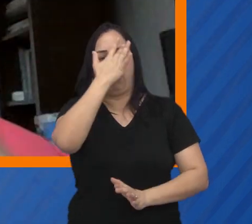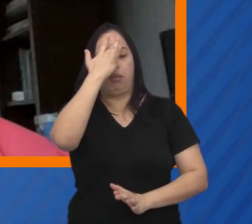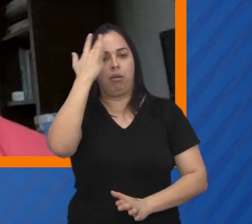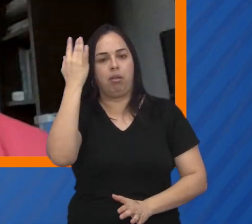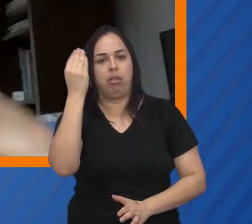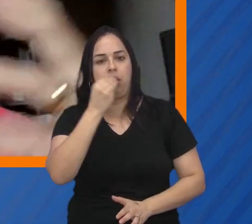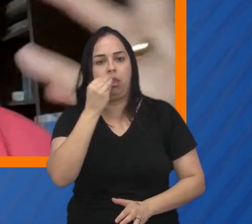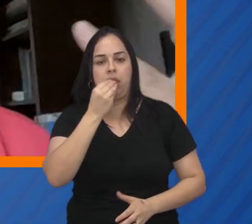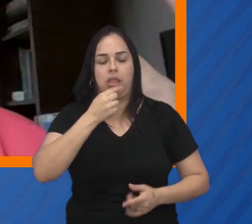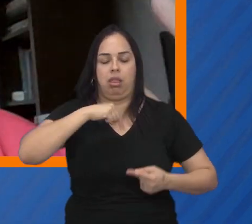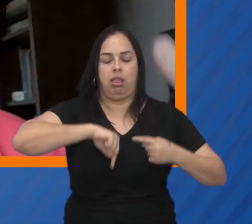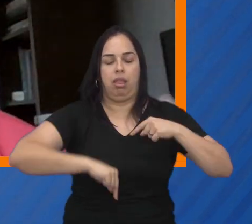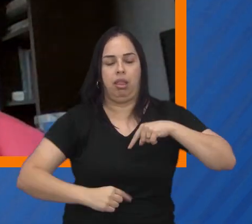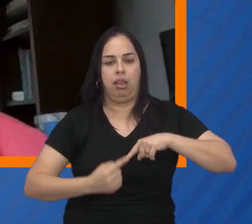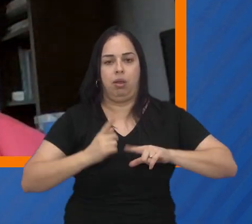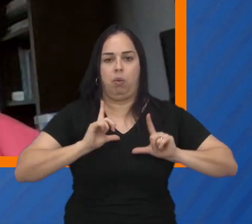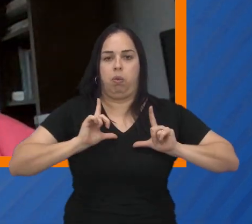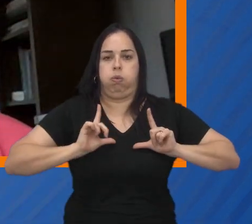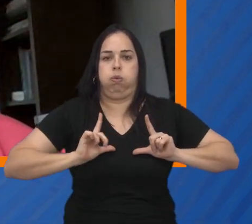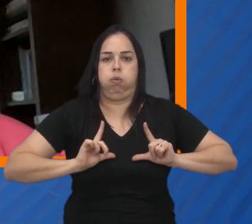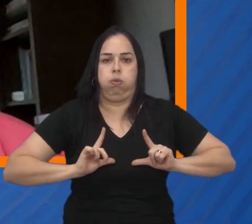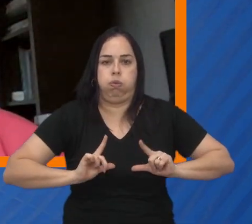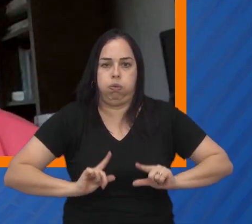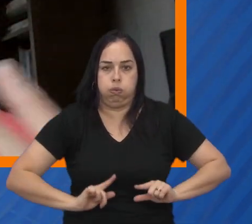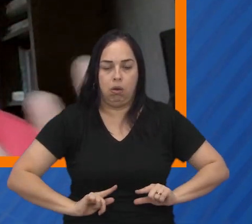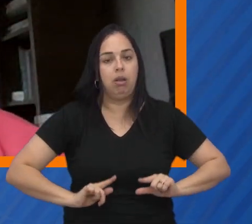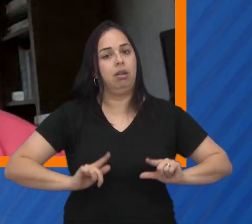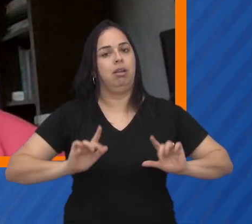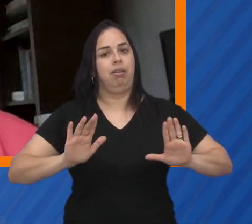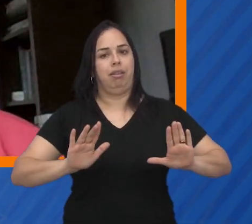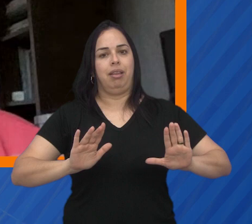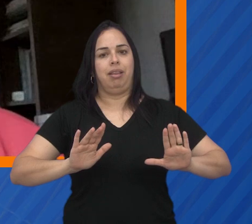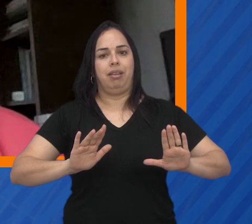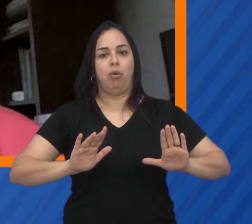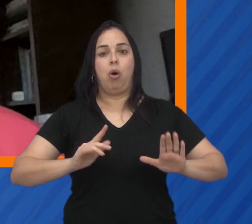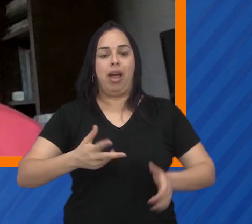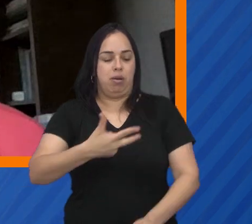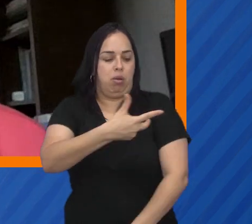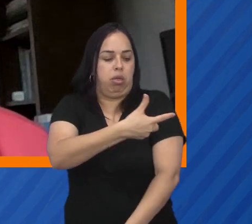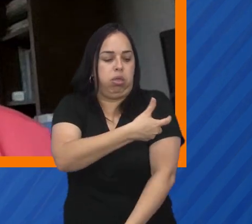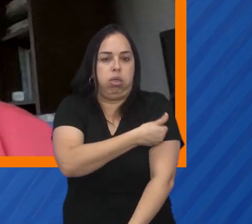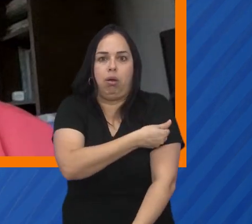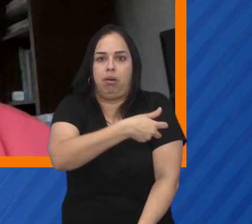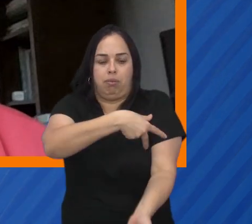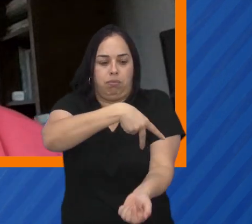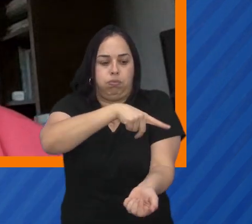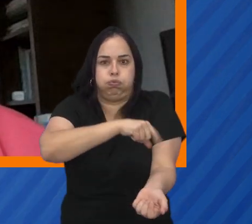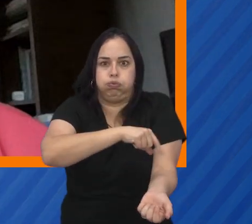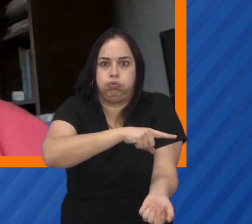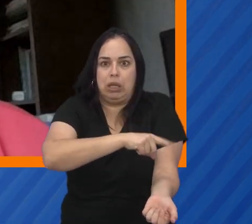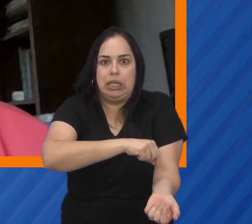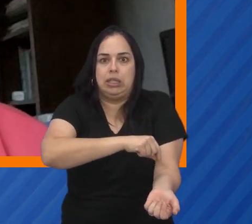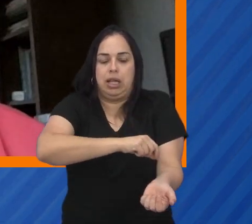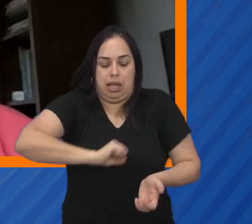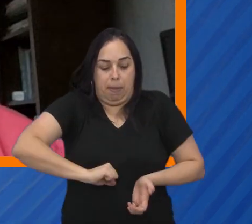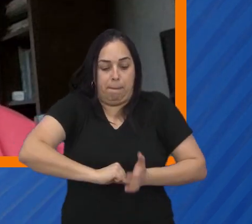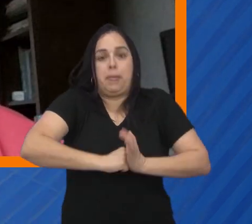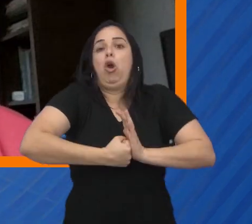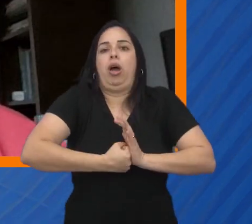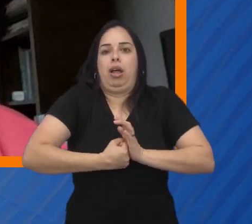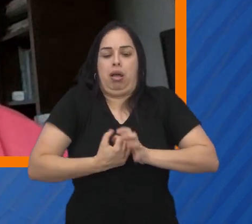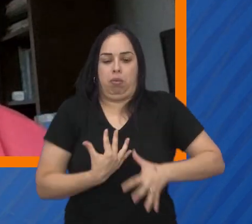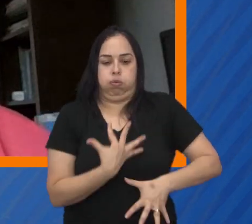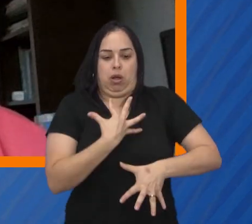quadro de descompensação do organismo relacionado ao envenenamento, aquele soro que está